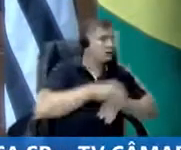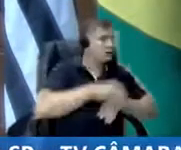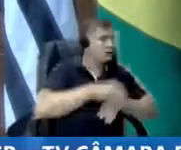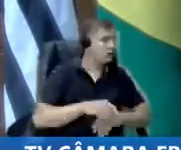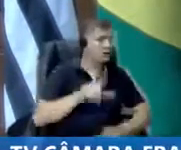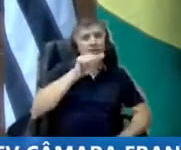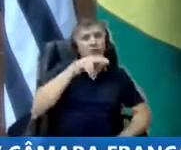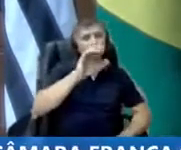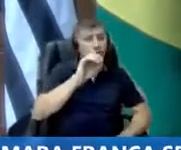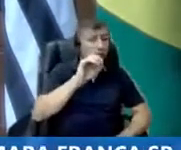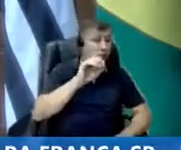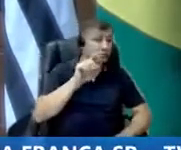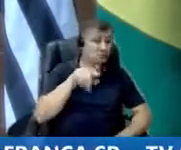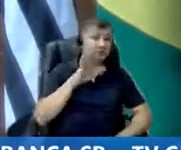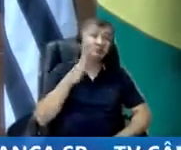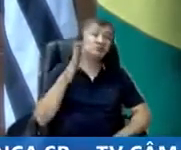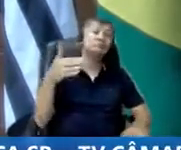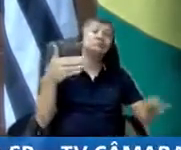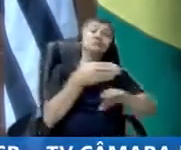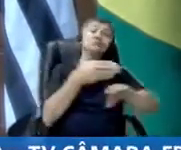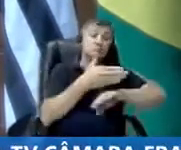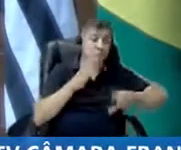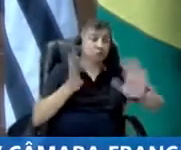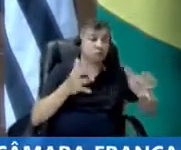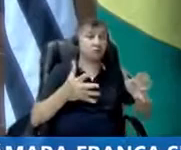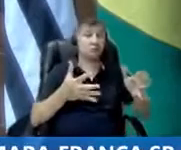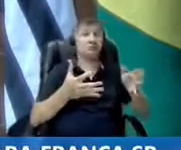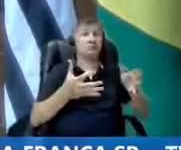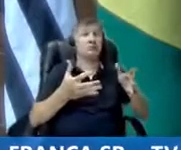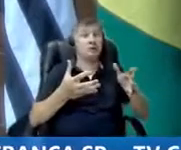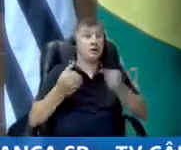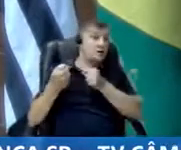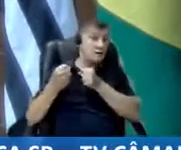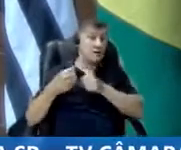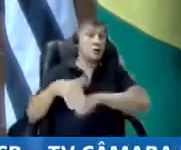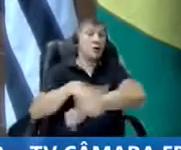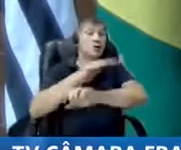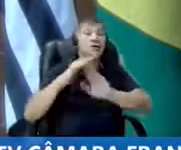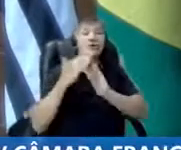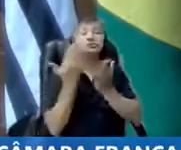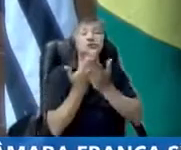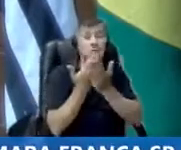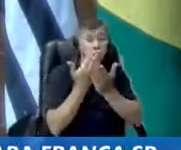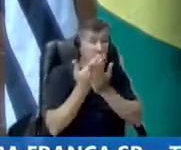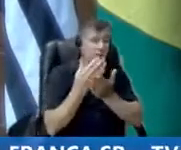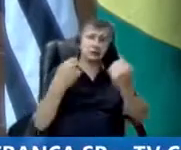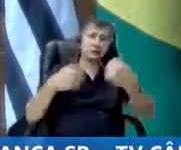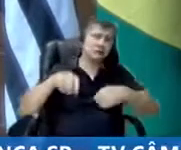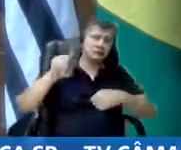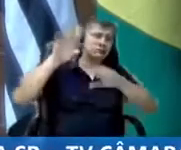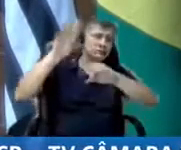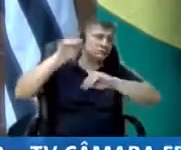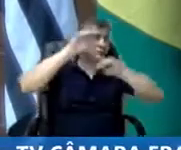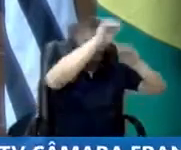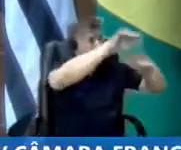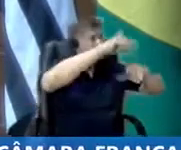ele já segura a rua da escola. Então, tem mais dois semáforos, que é a que desce para o Líbano, e